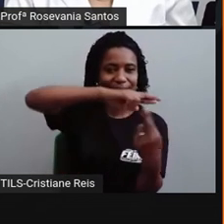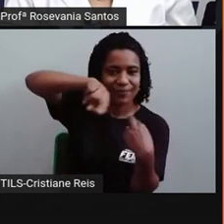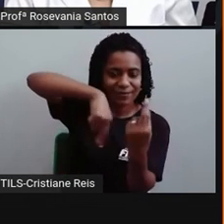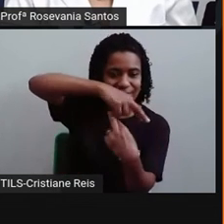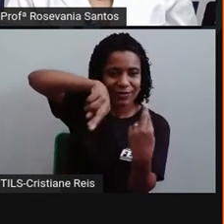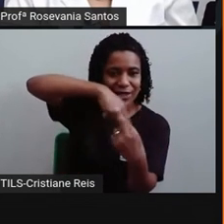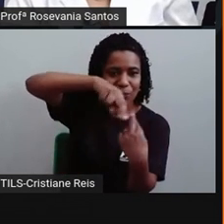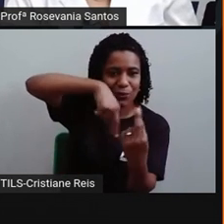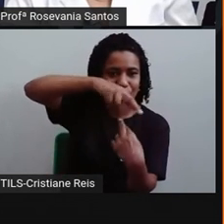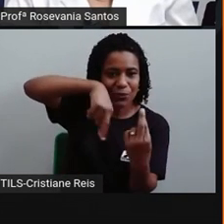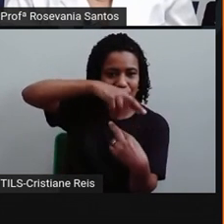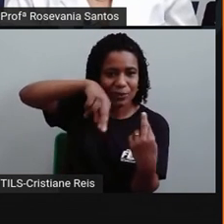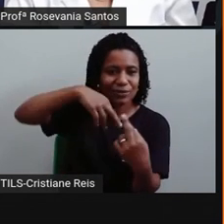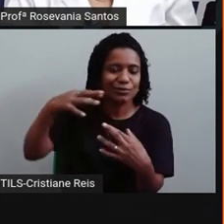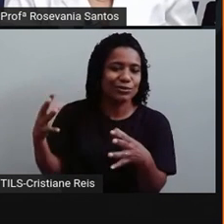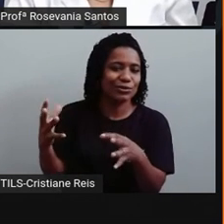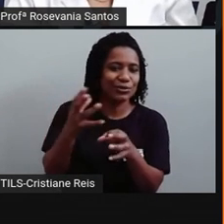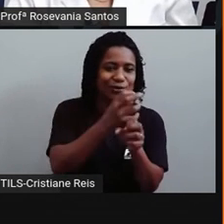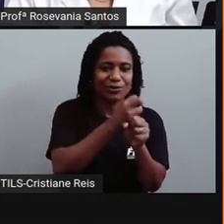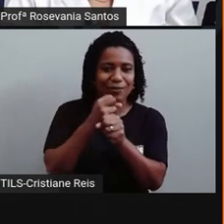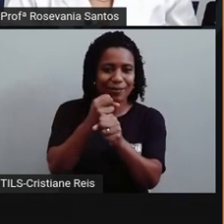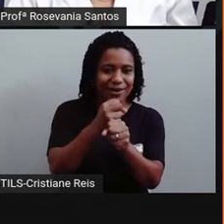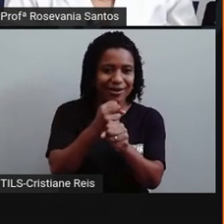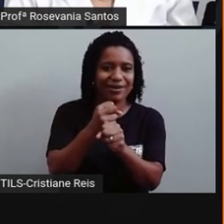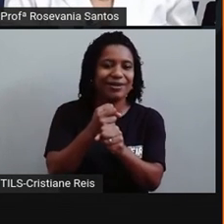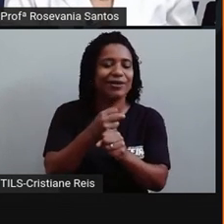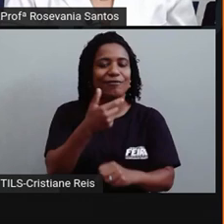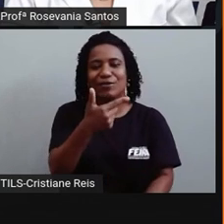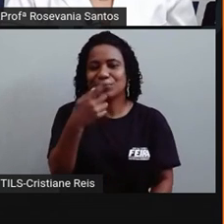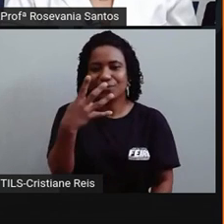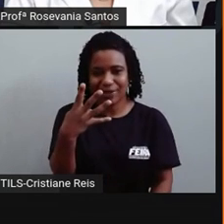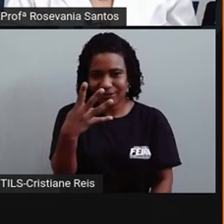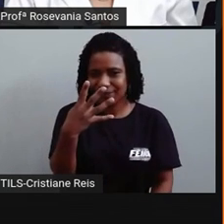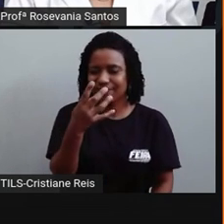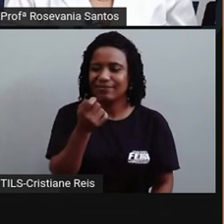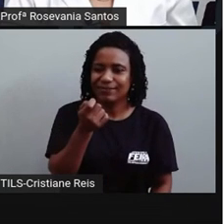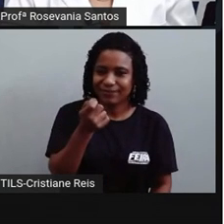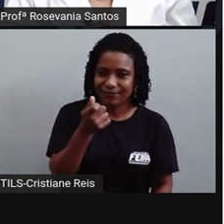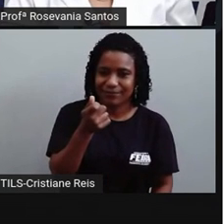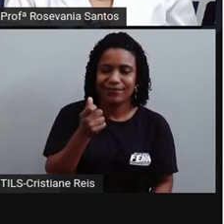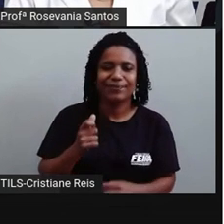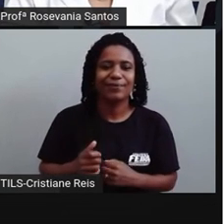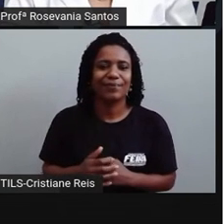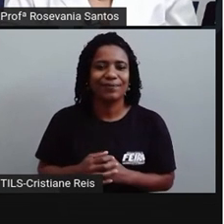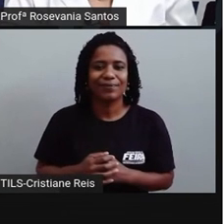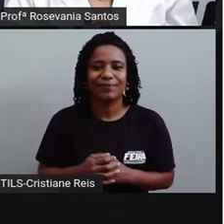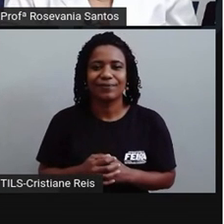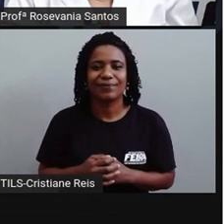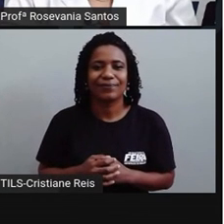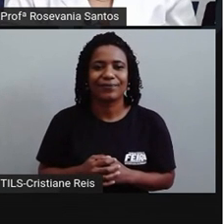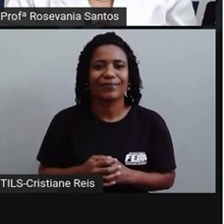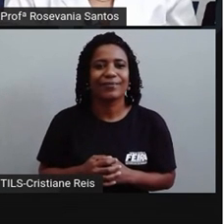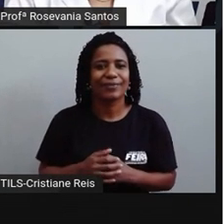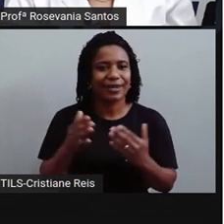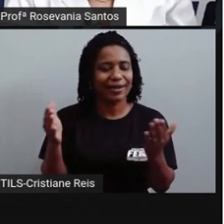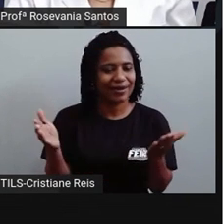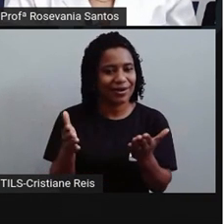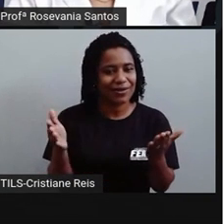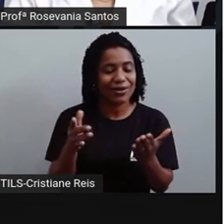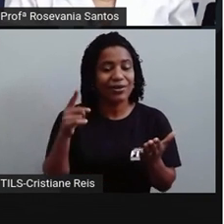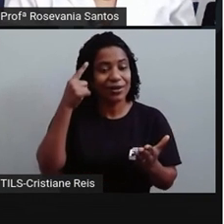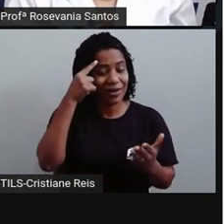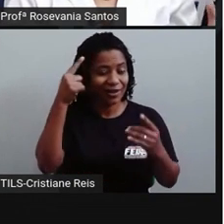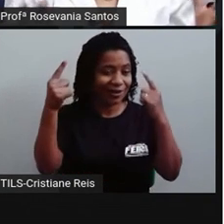gira em torno do seu eixo, que dura aproximadamente 24 horas, né? Eles vão juntos. Bom, então, para fazer a